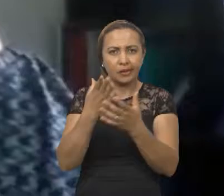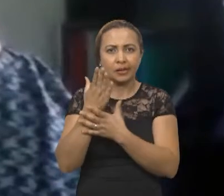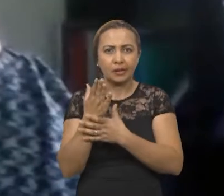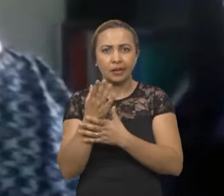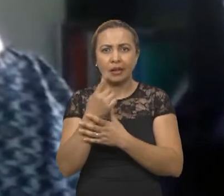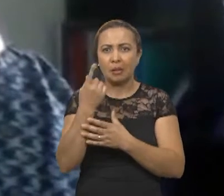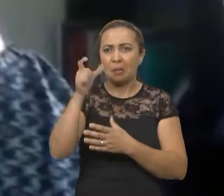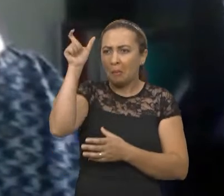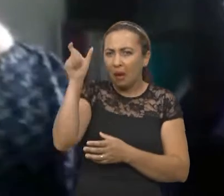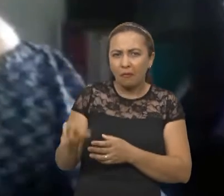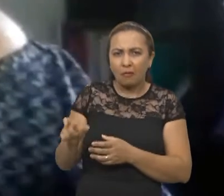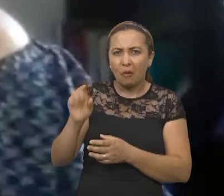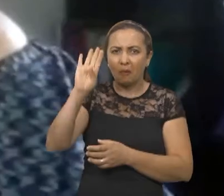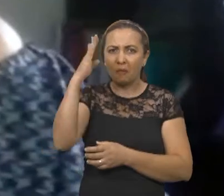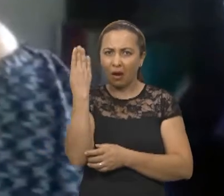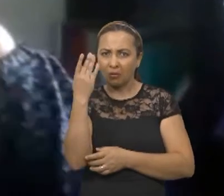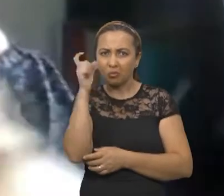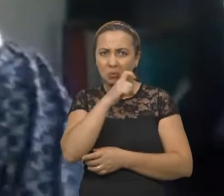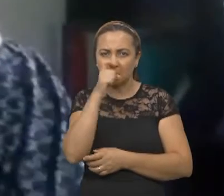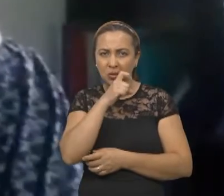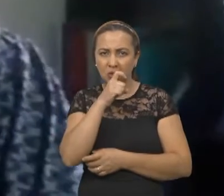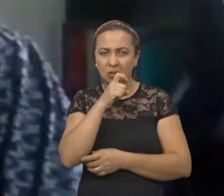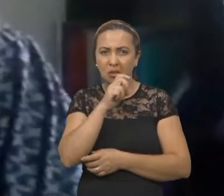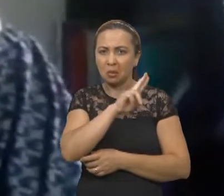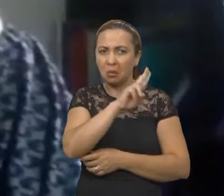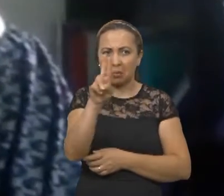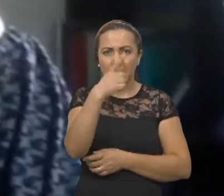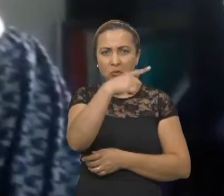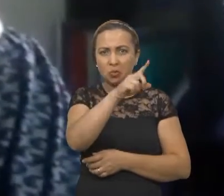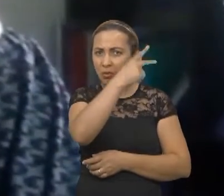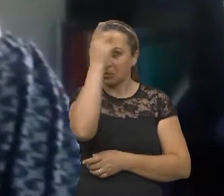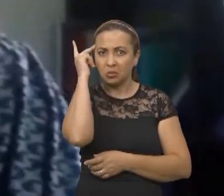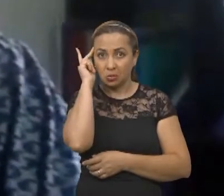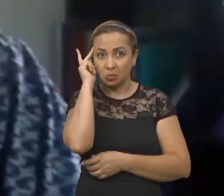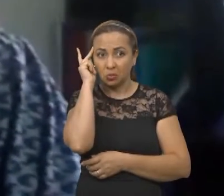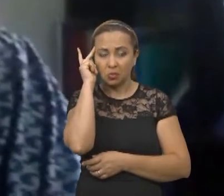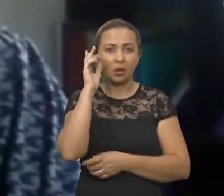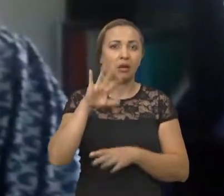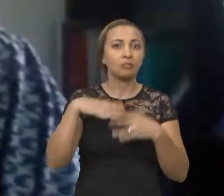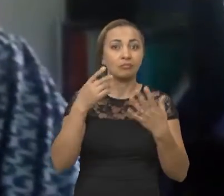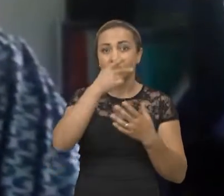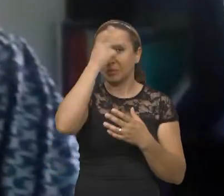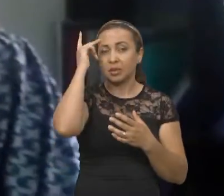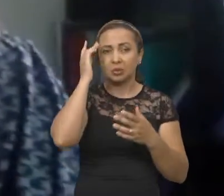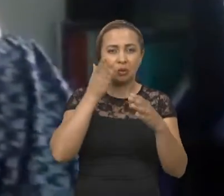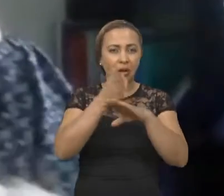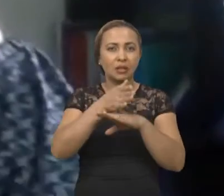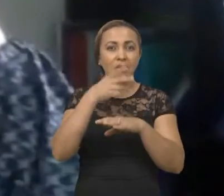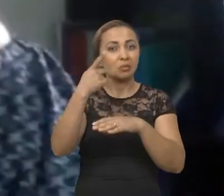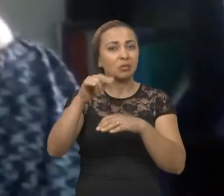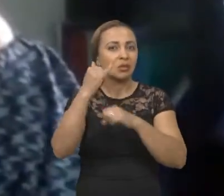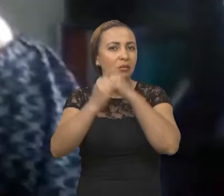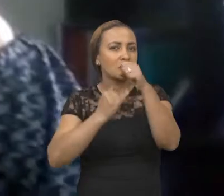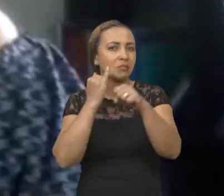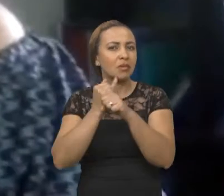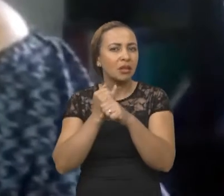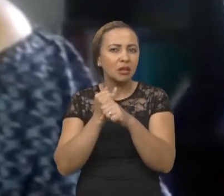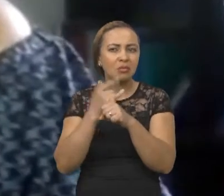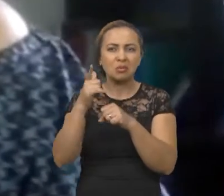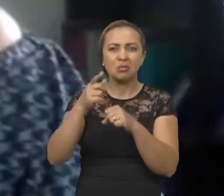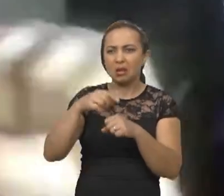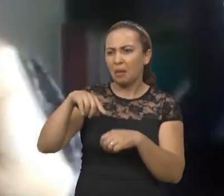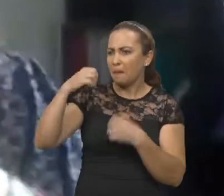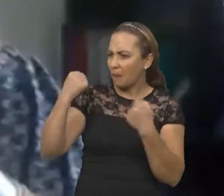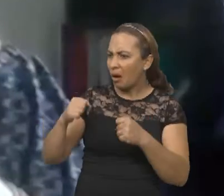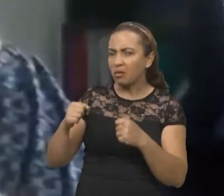um perfil falso com a sua identidade, quando uma pessoa entra no seu e-mail sem a sua